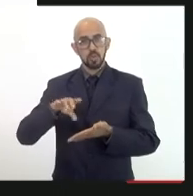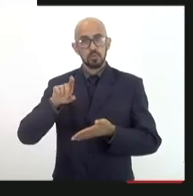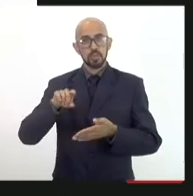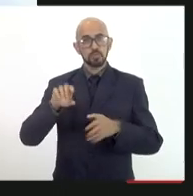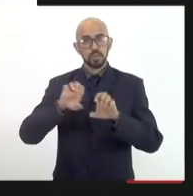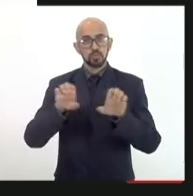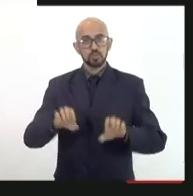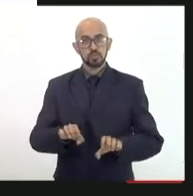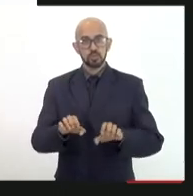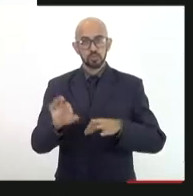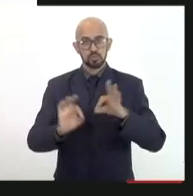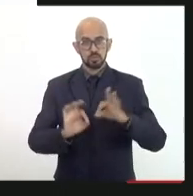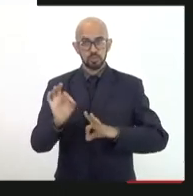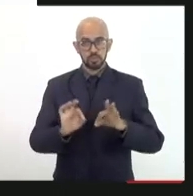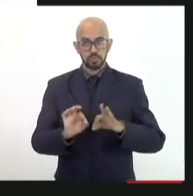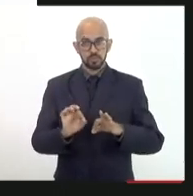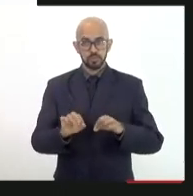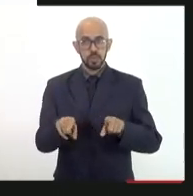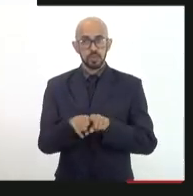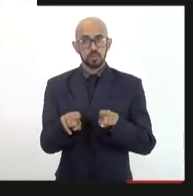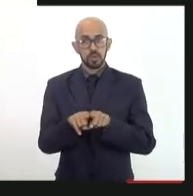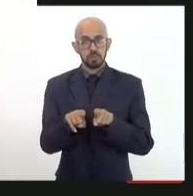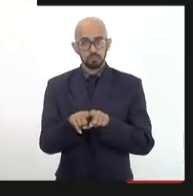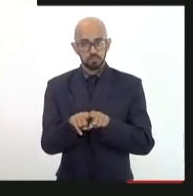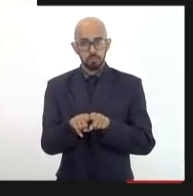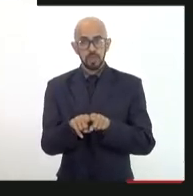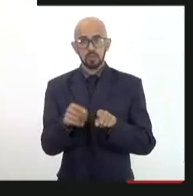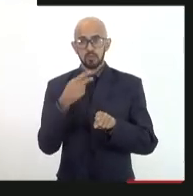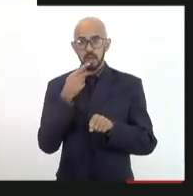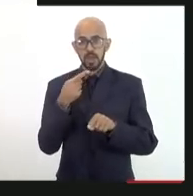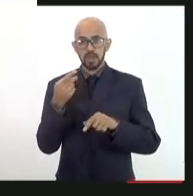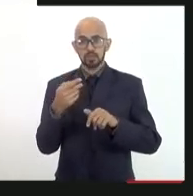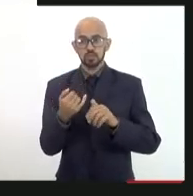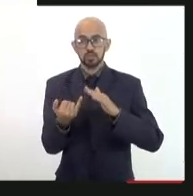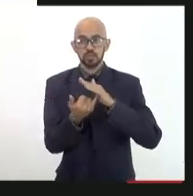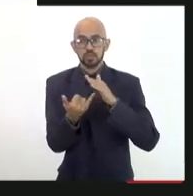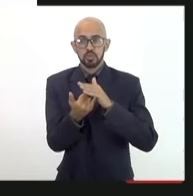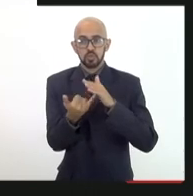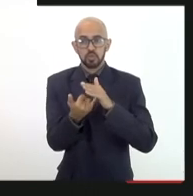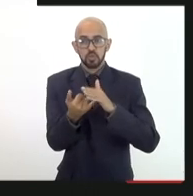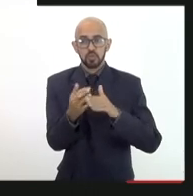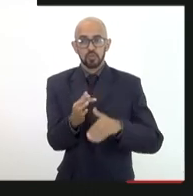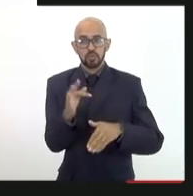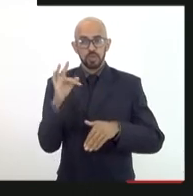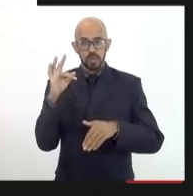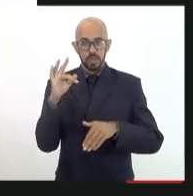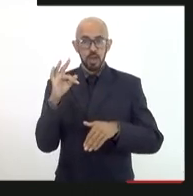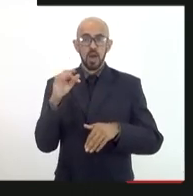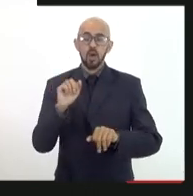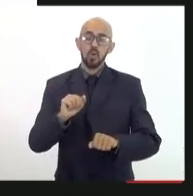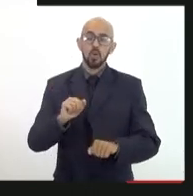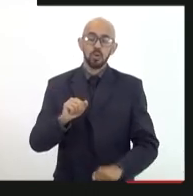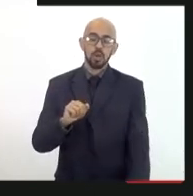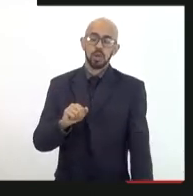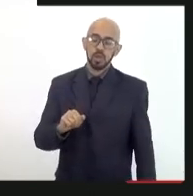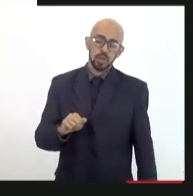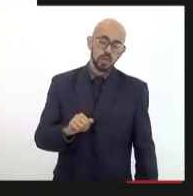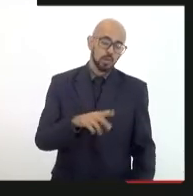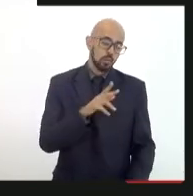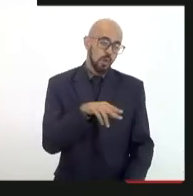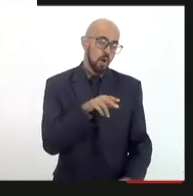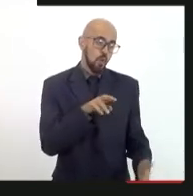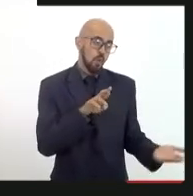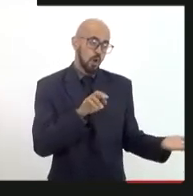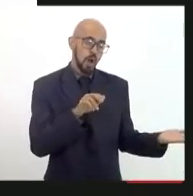dizer que eu falo a partir do Instituto Federal, muito contemplado pela fala do meu colega Raul, esse grande parceiro que nós temos aqui e que